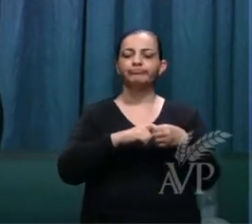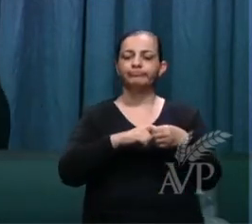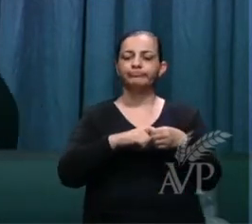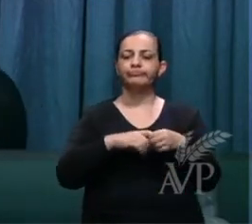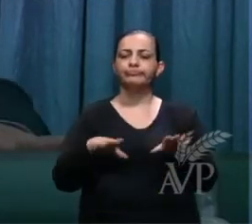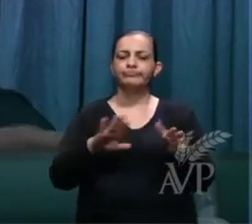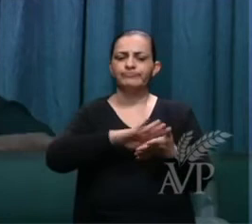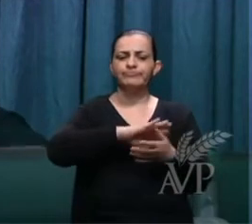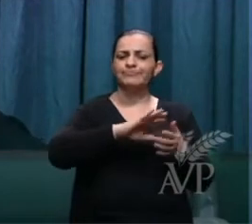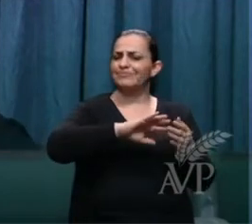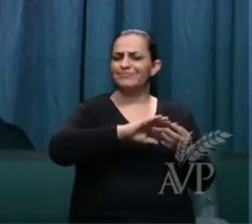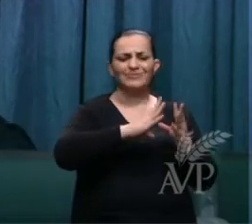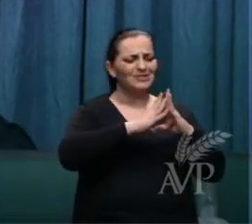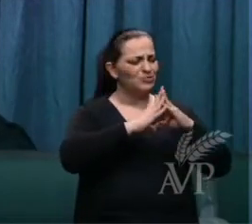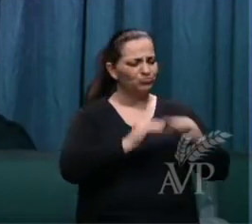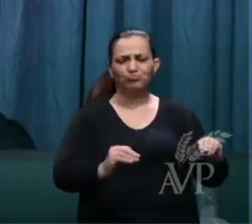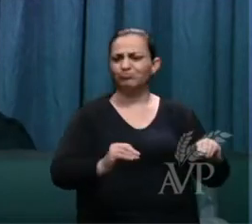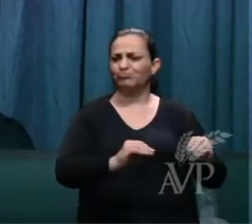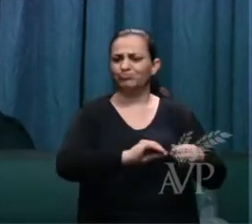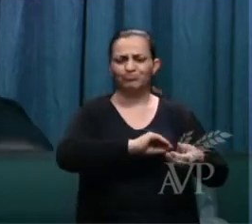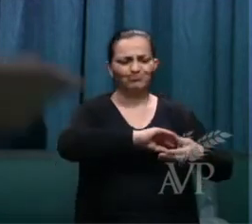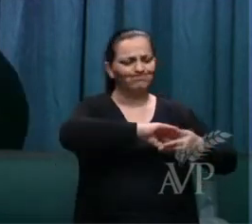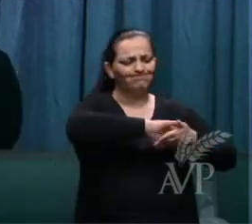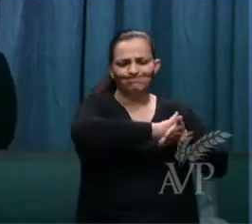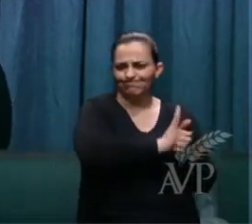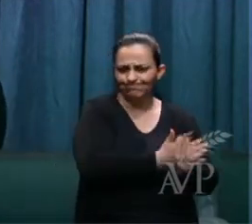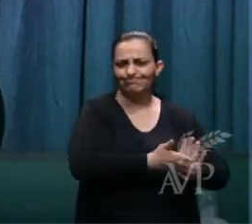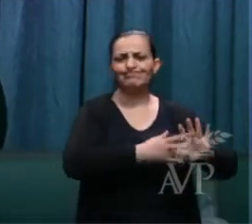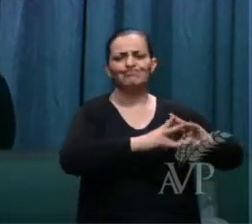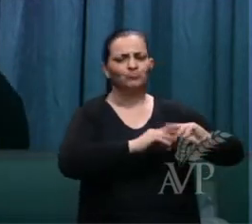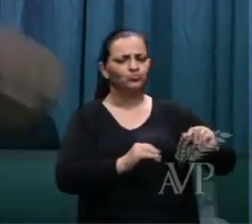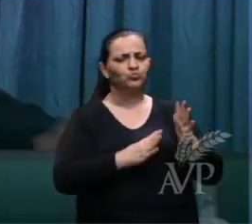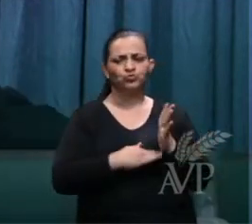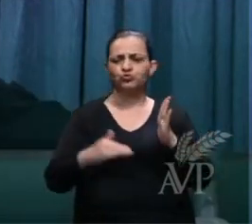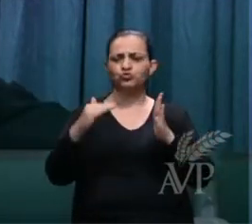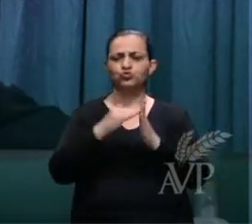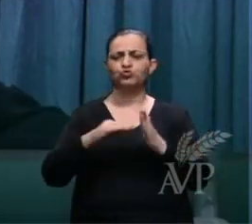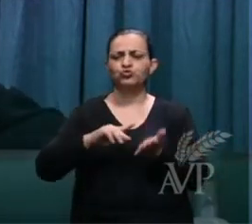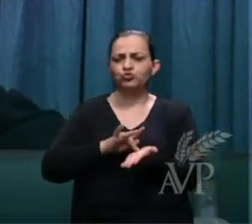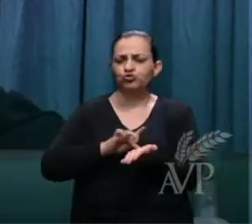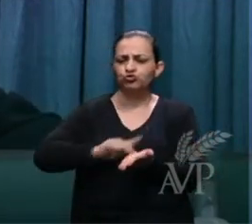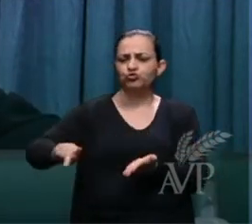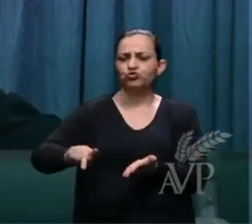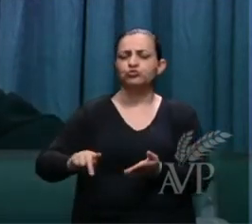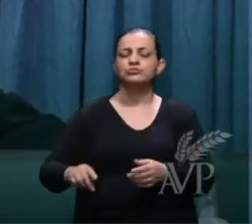os adversários quando chegar o tempo do julgamento